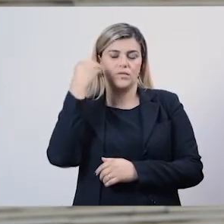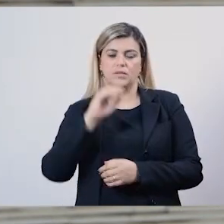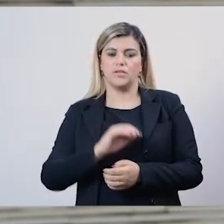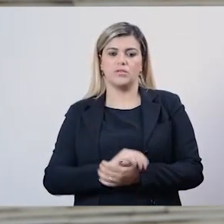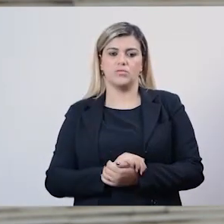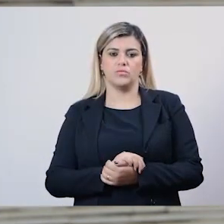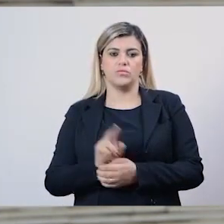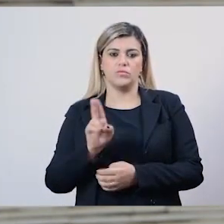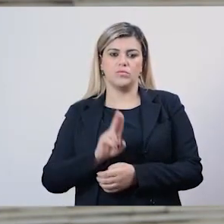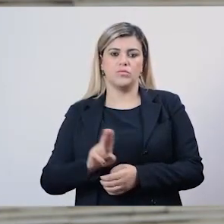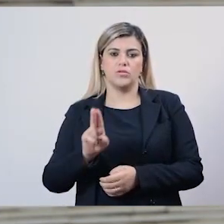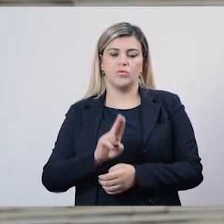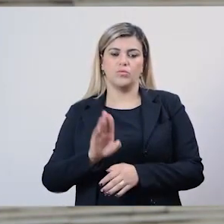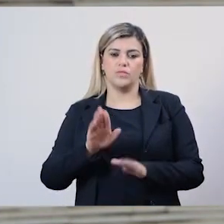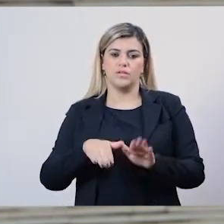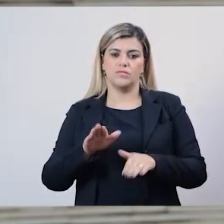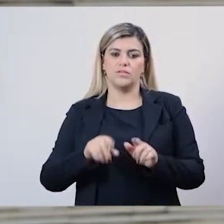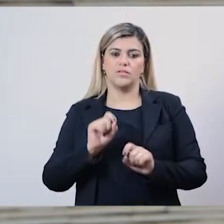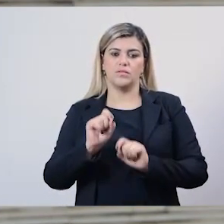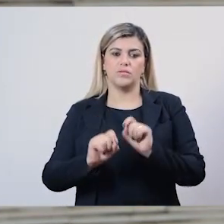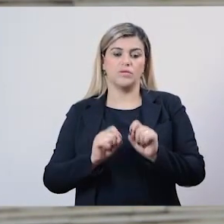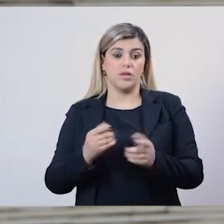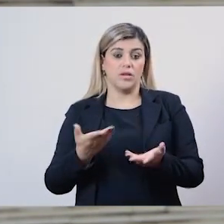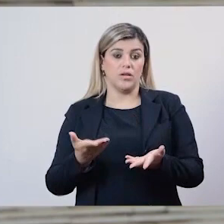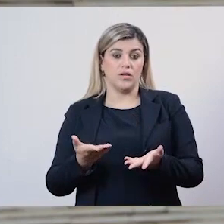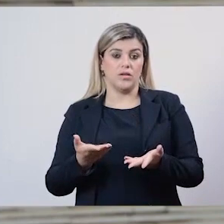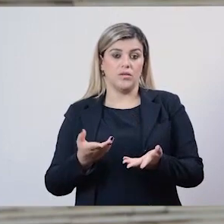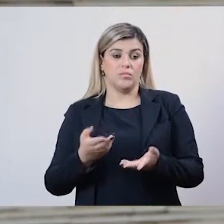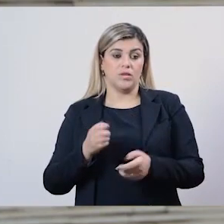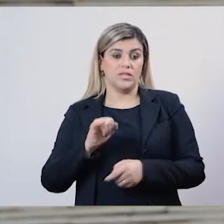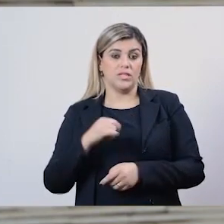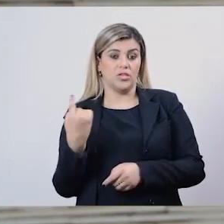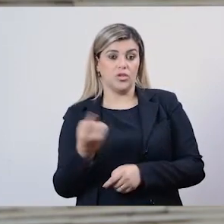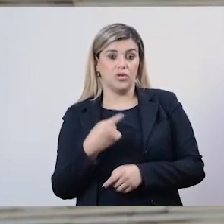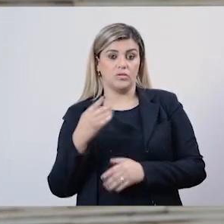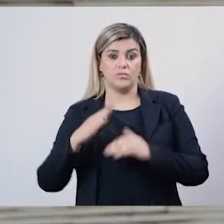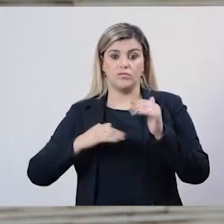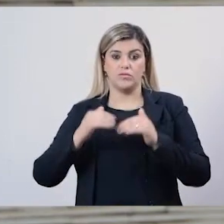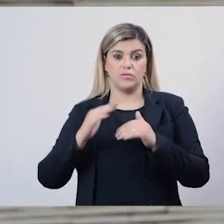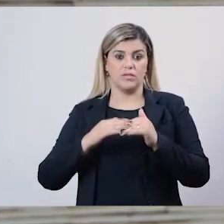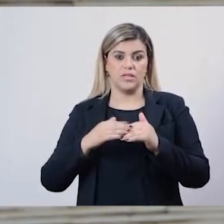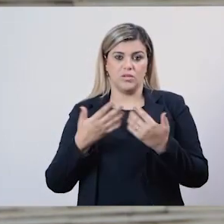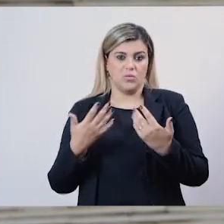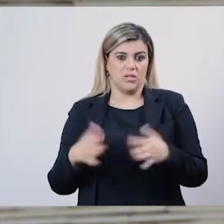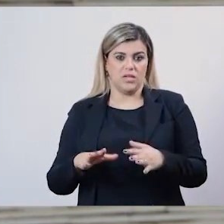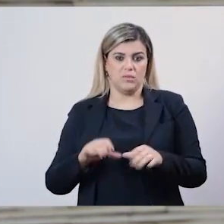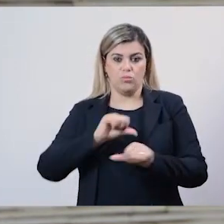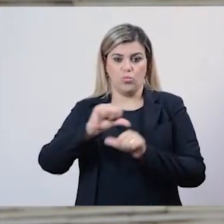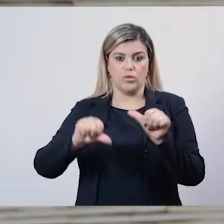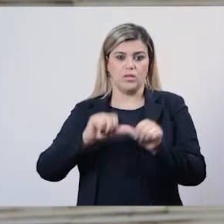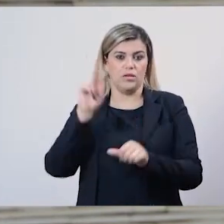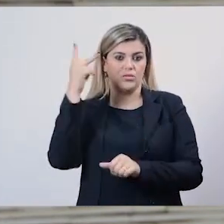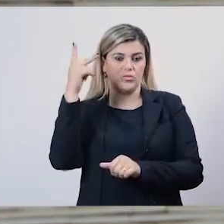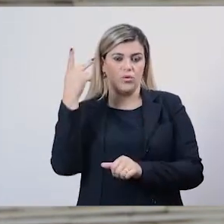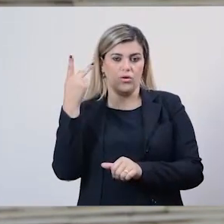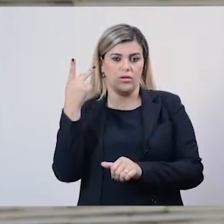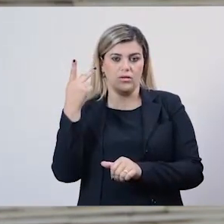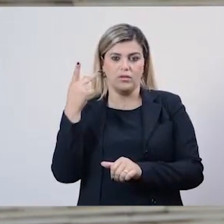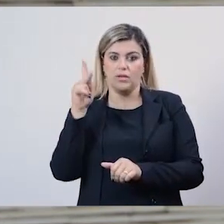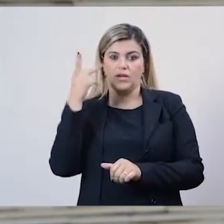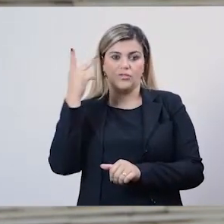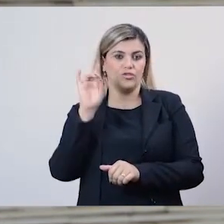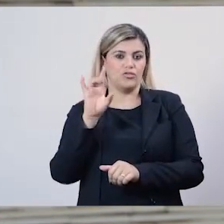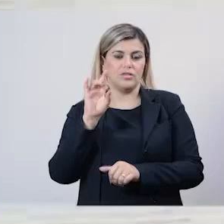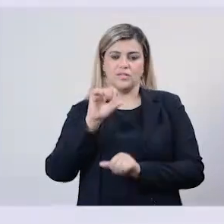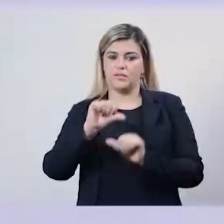não esqueço, que eu uso com alguma frequência, porque se nós não ousarmos mudar o rumo da história, a